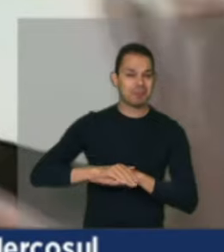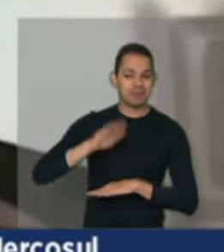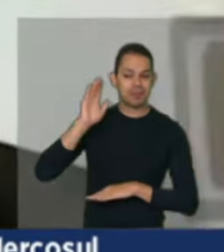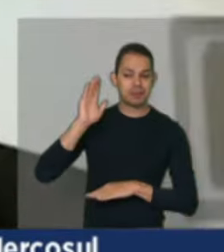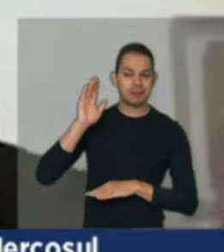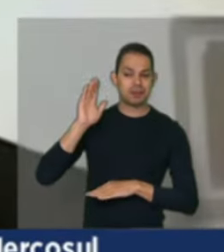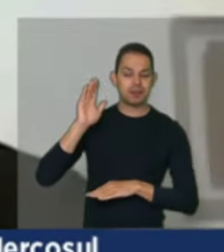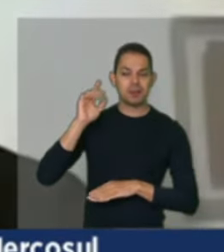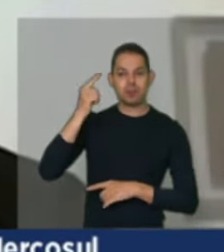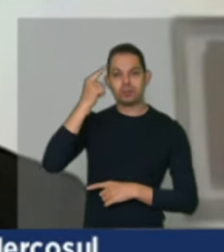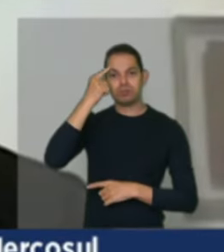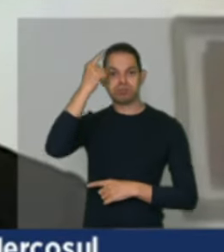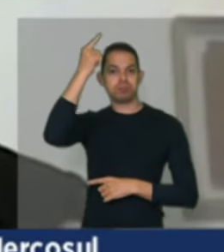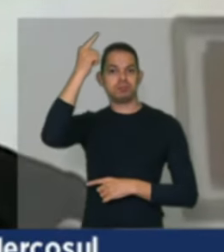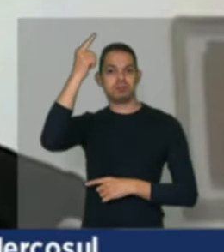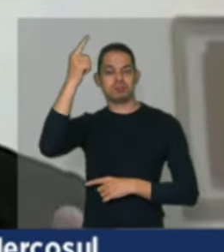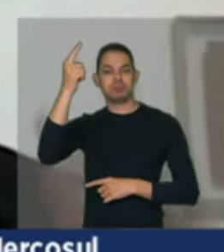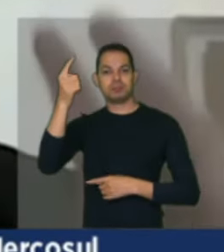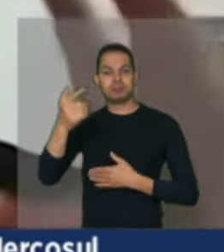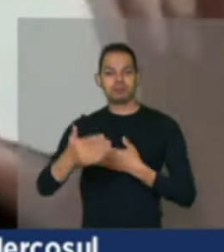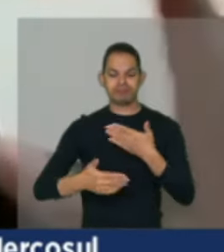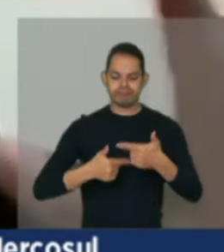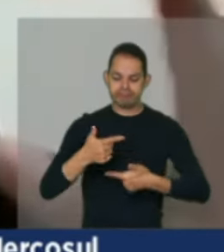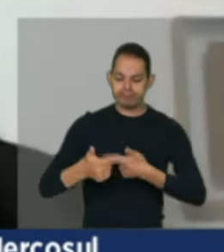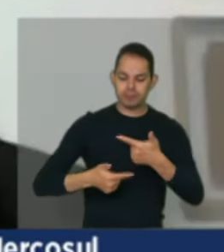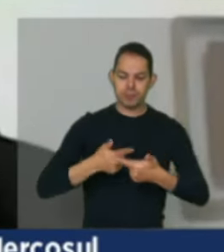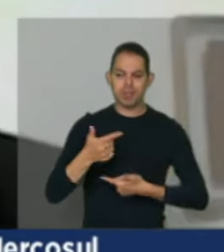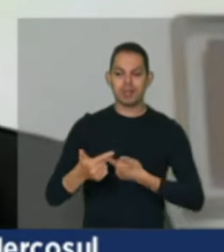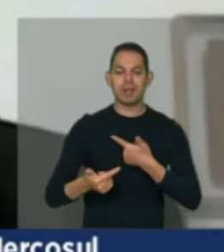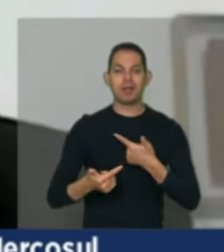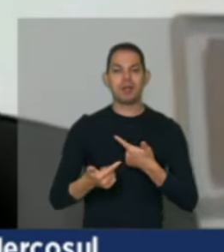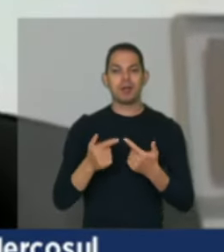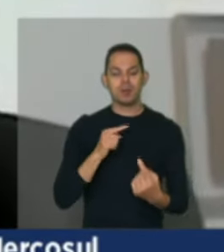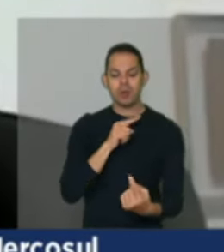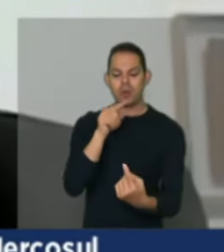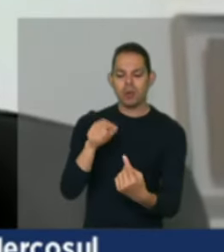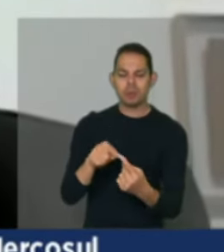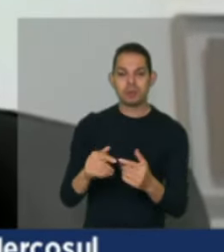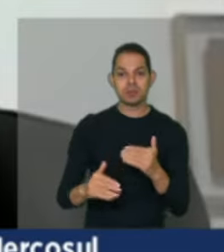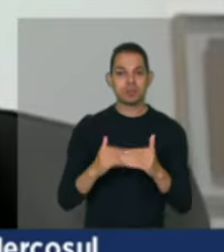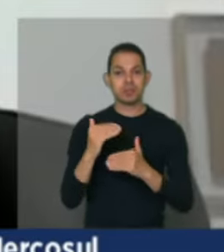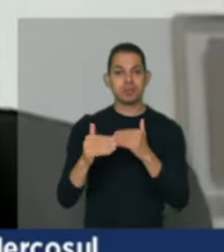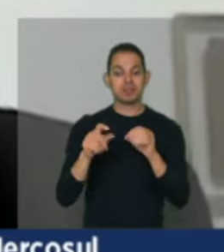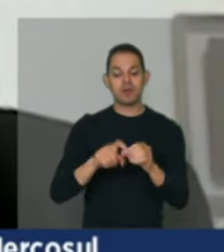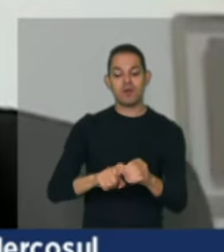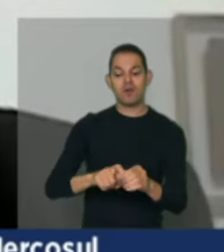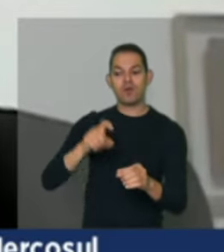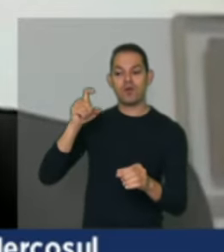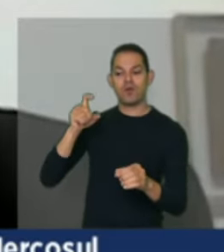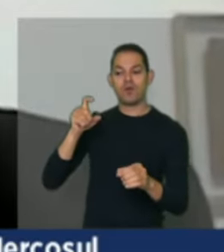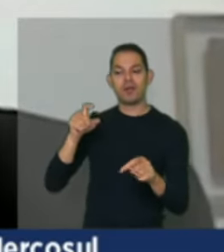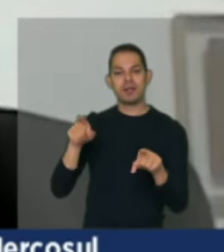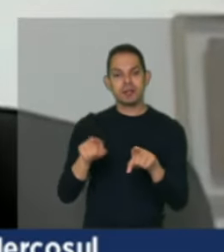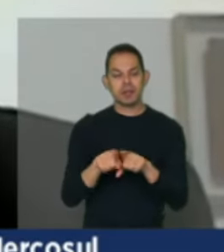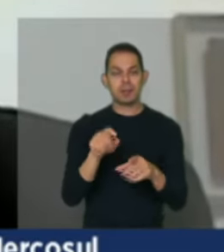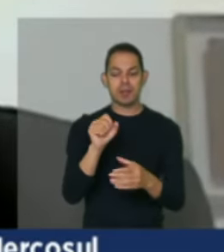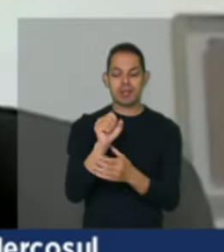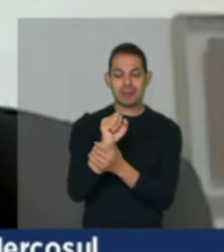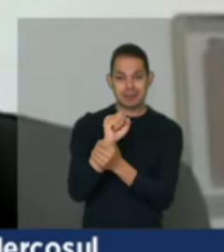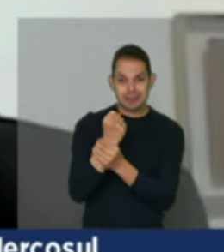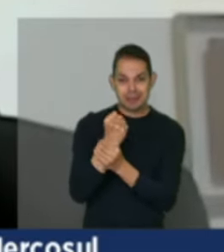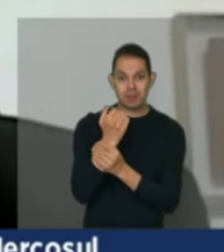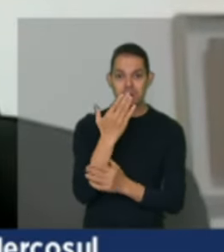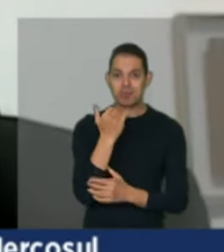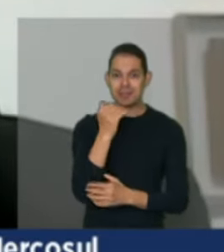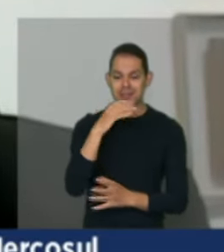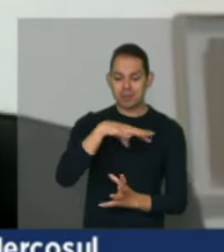iniciativa de desenvolvimento de soberania e de segurança alimentar em todo